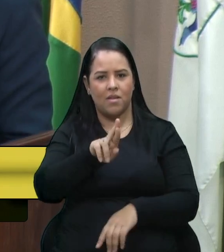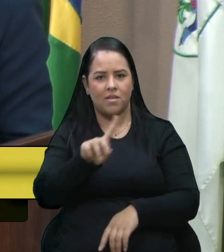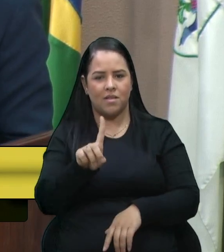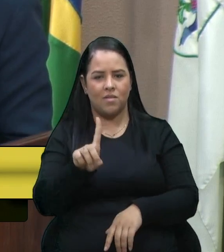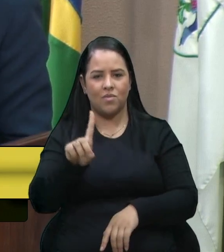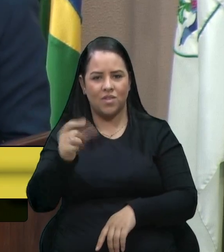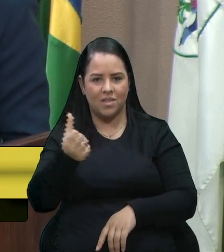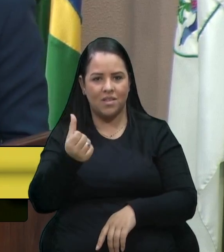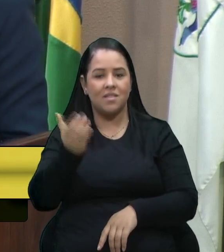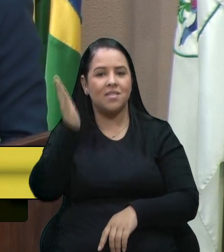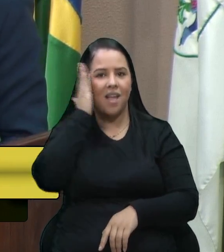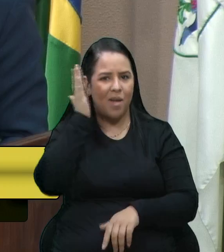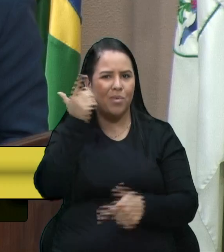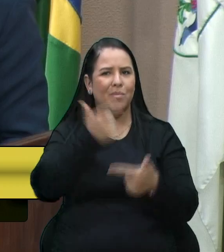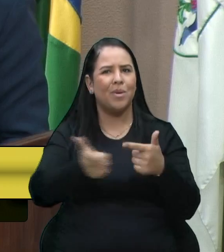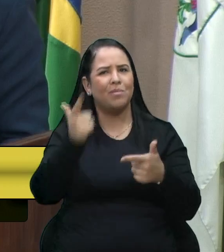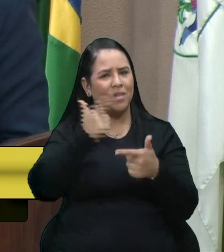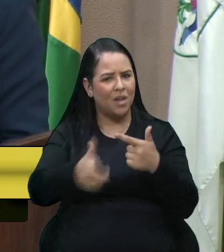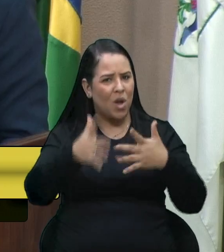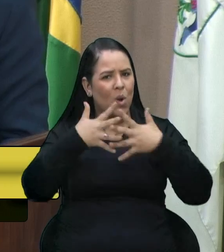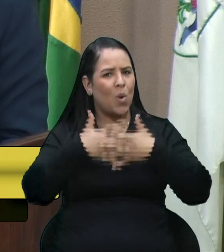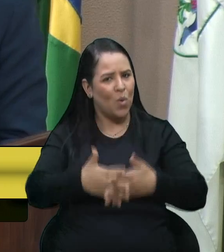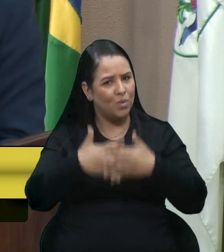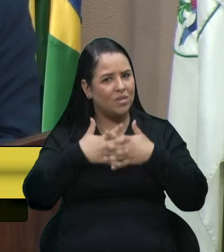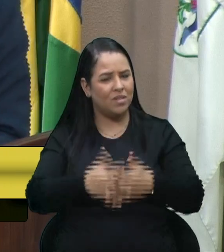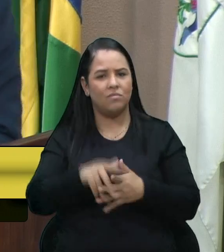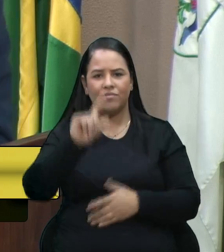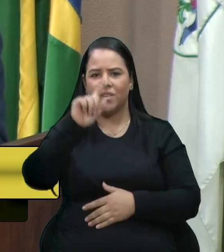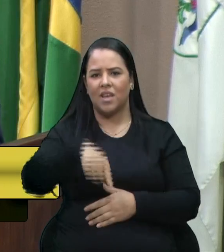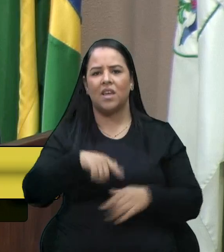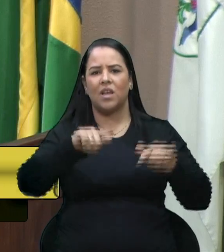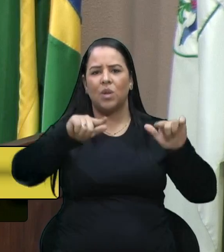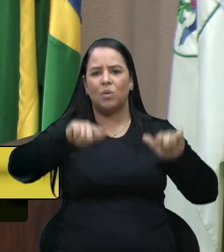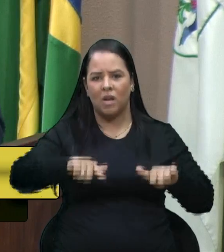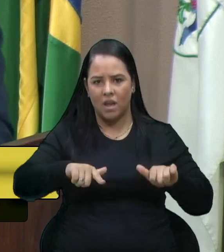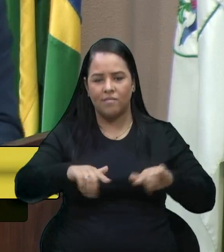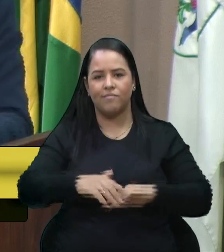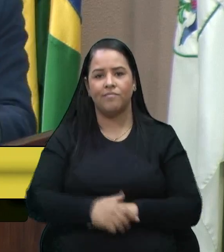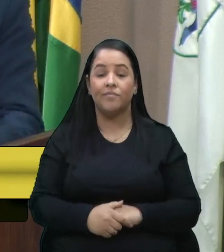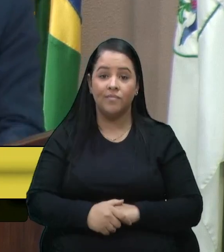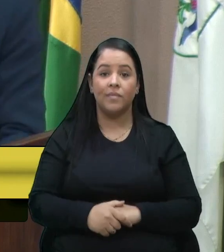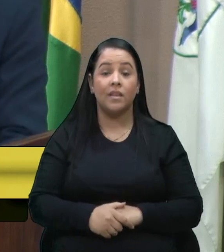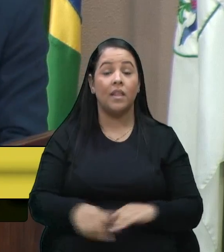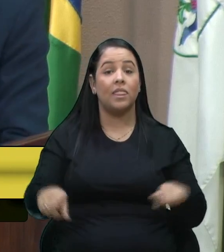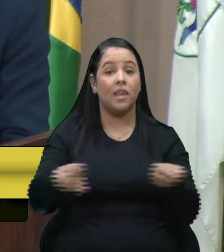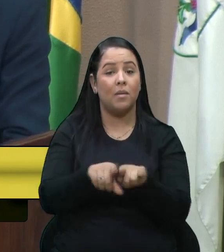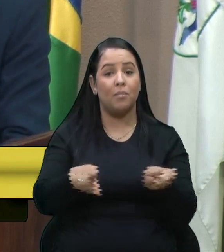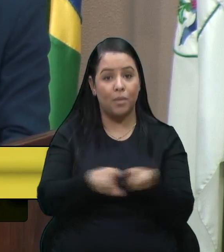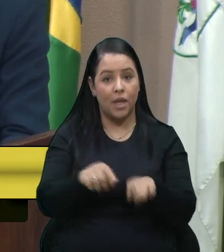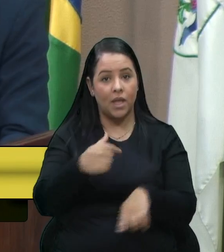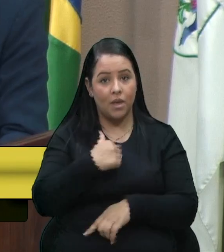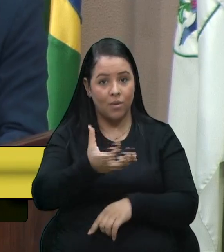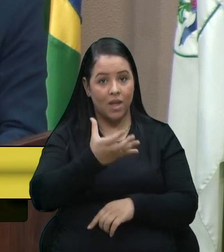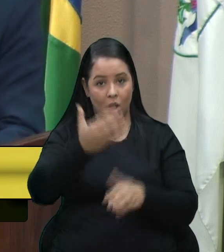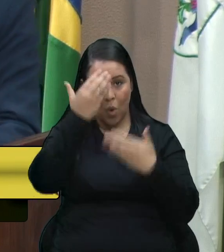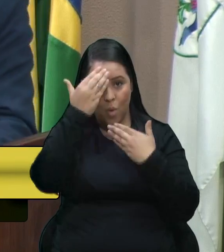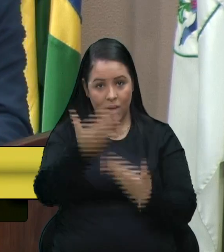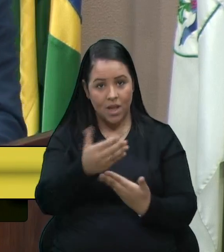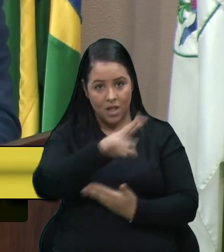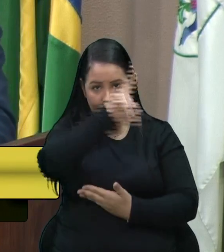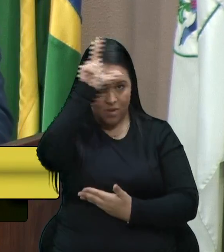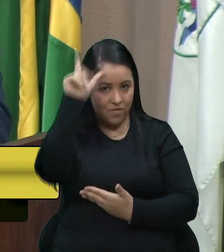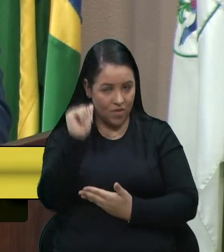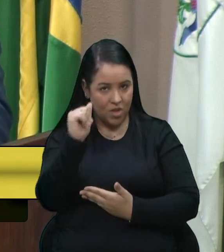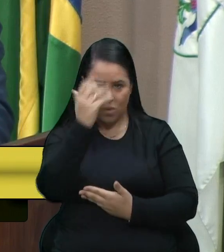sabe o problema caótico que é aquele trecho. E também quero agradecer ao prefeito